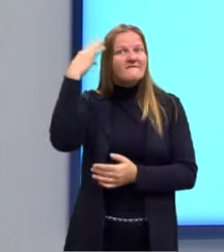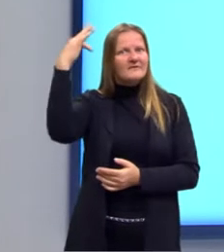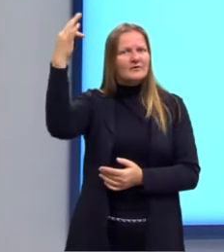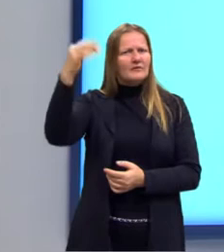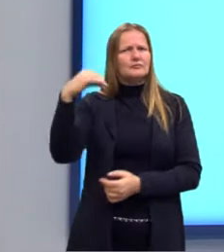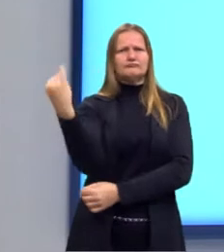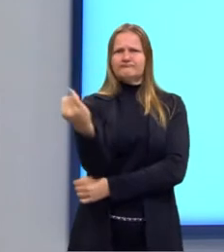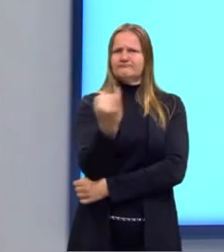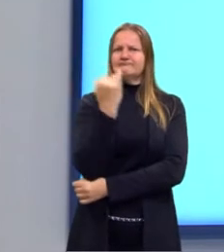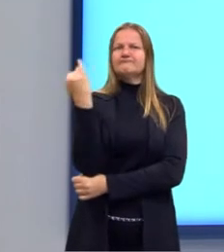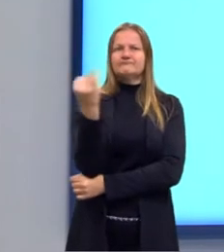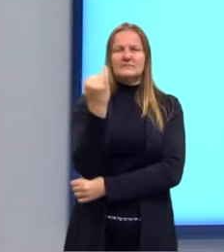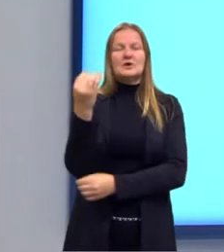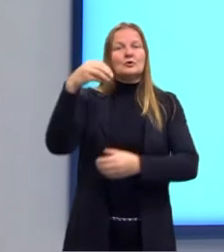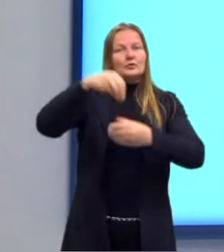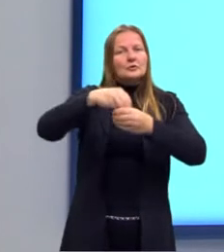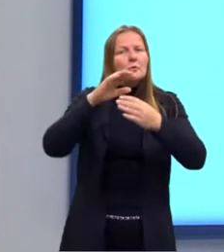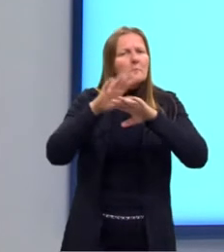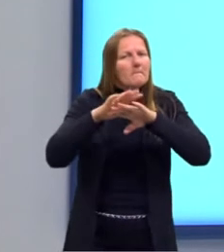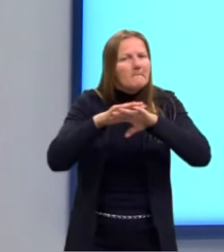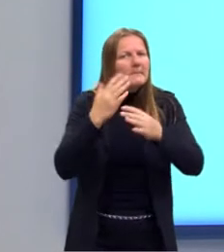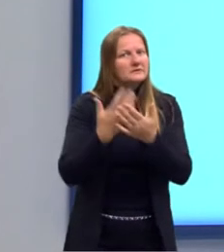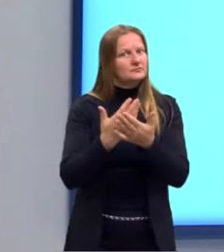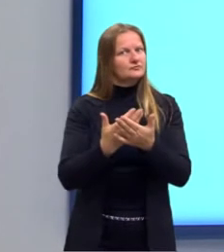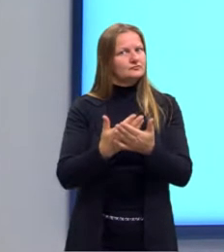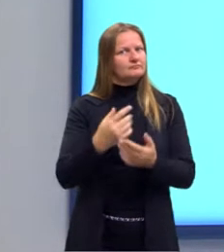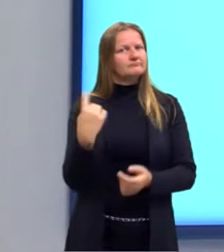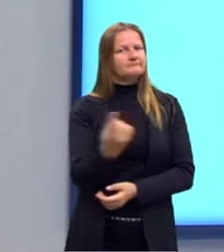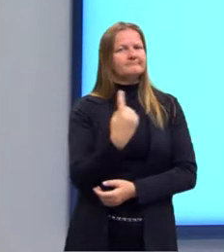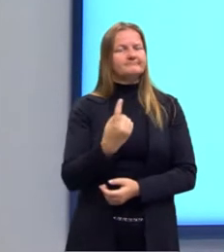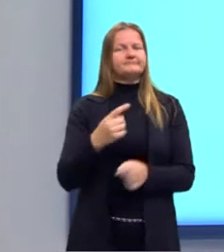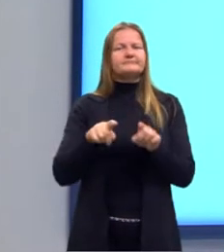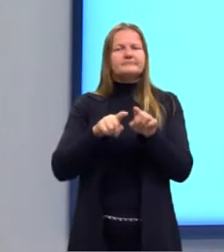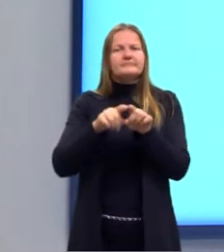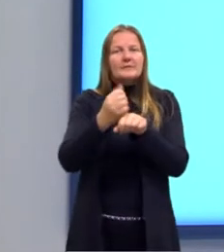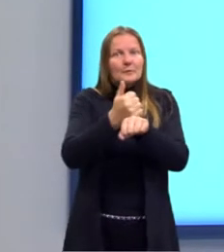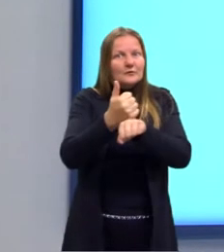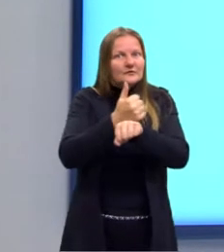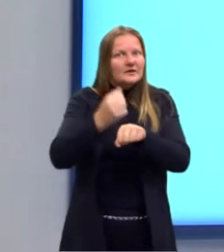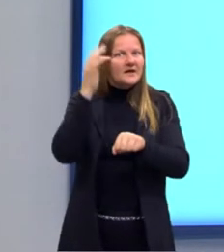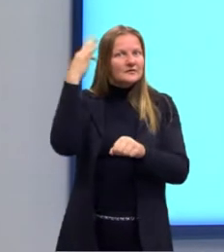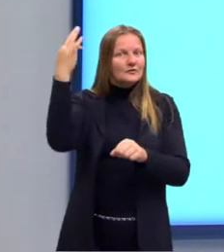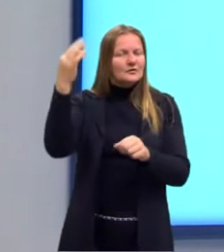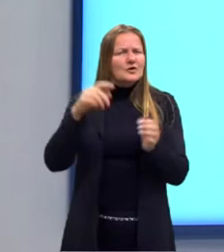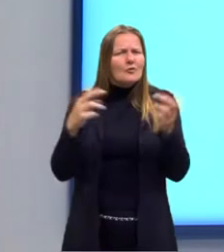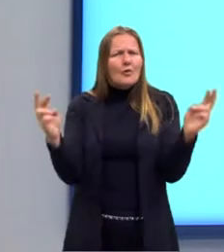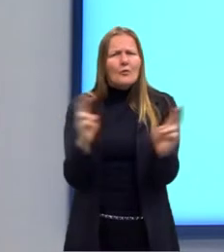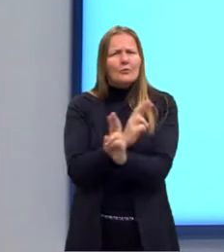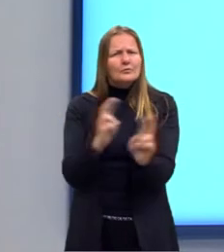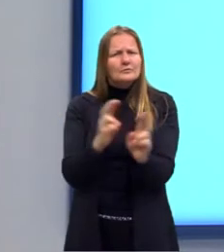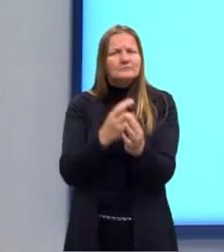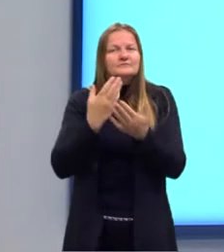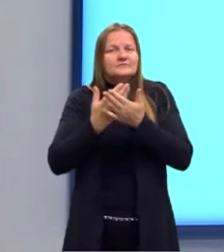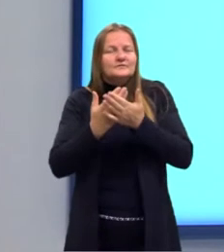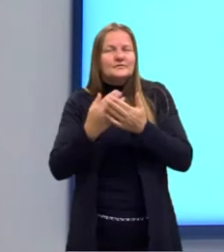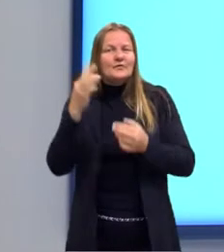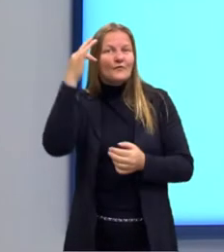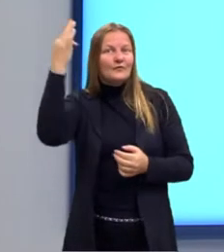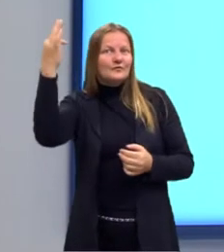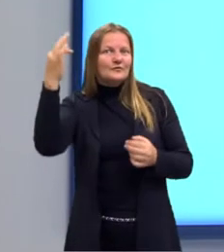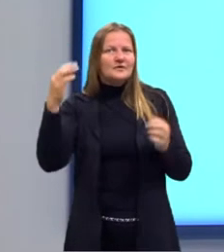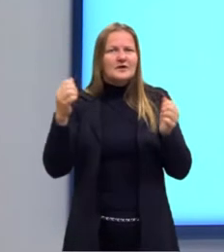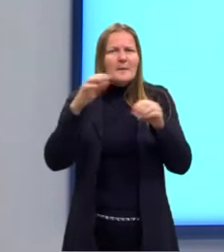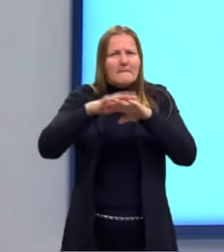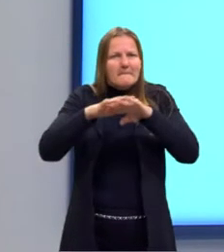super importantes para o estudo da matemática. E nós conseguimos ver a relação desses estudos com o